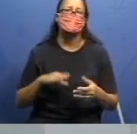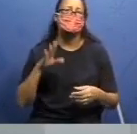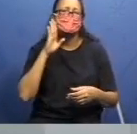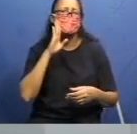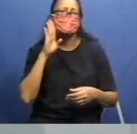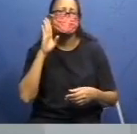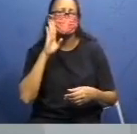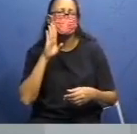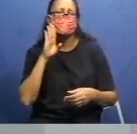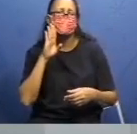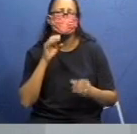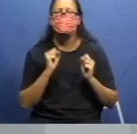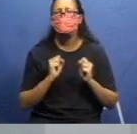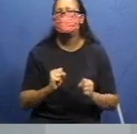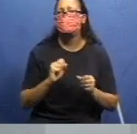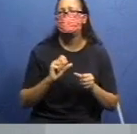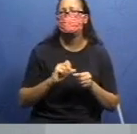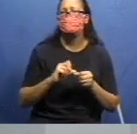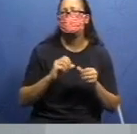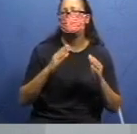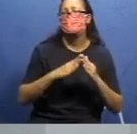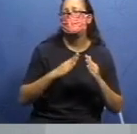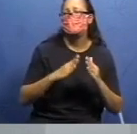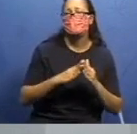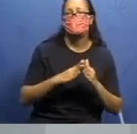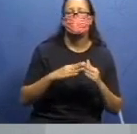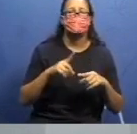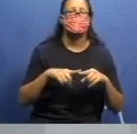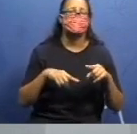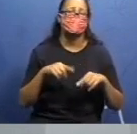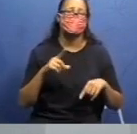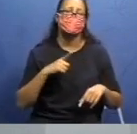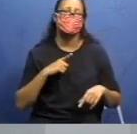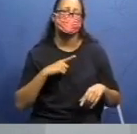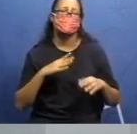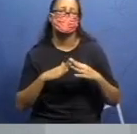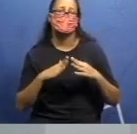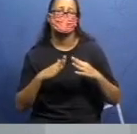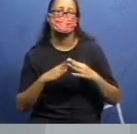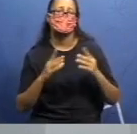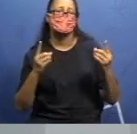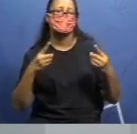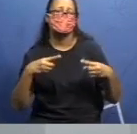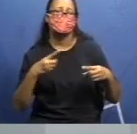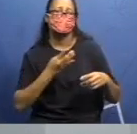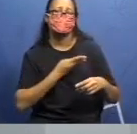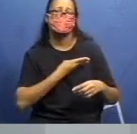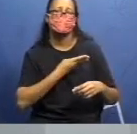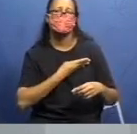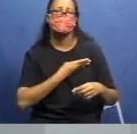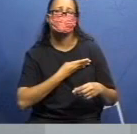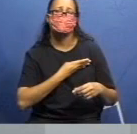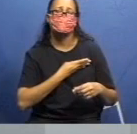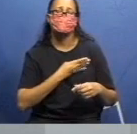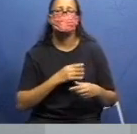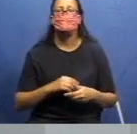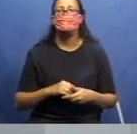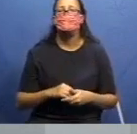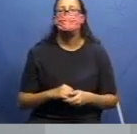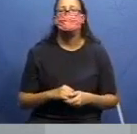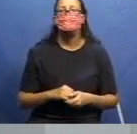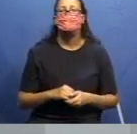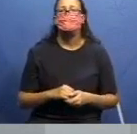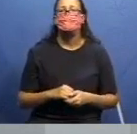legais que dá para vocês fazerem em casa com qualquer tipo de material. Dá para você desafiar o seu amigo, dá para você desafiar o seu colega.